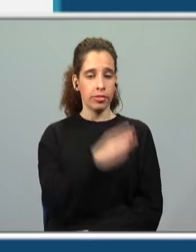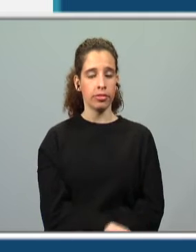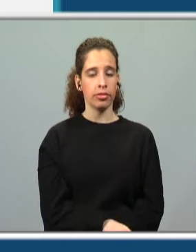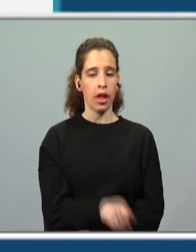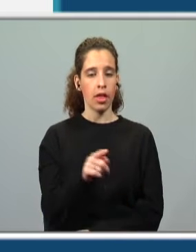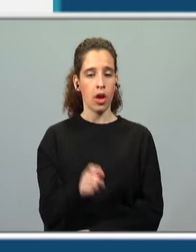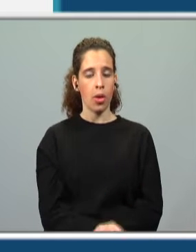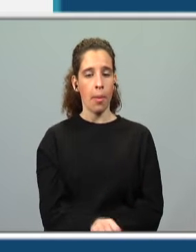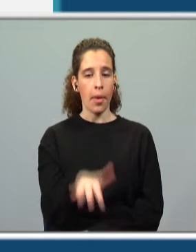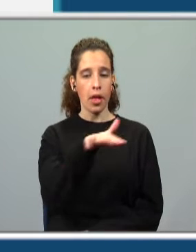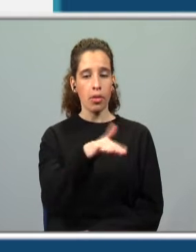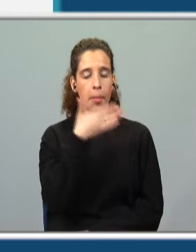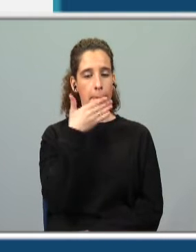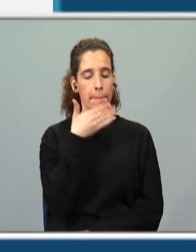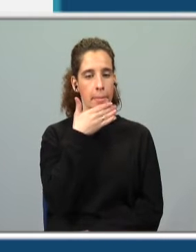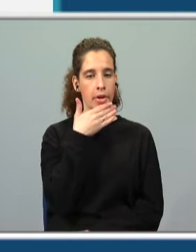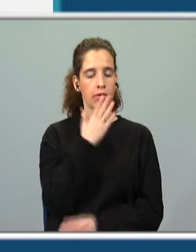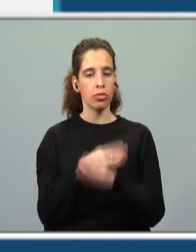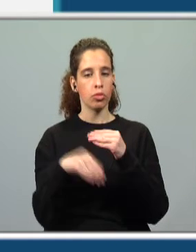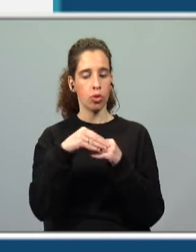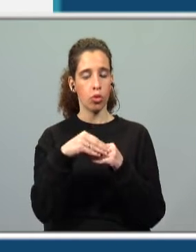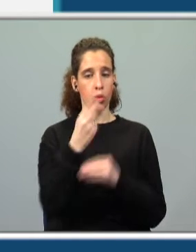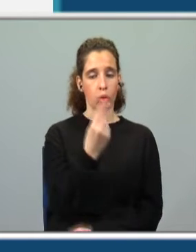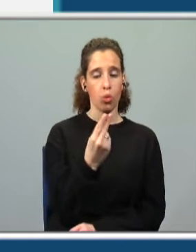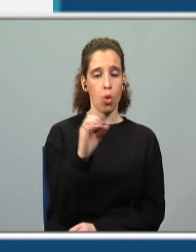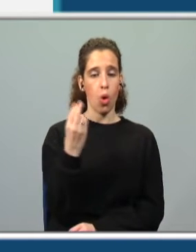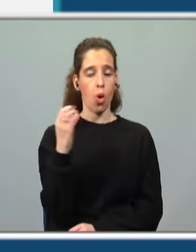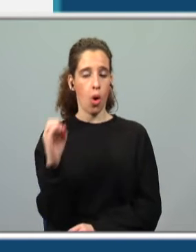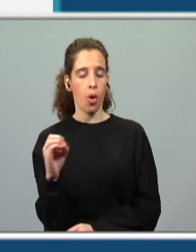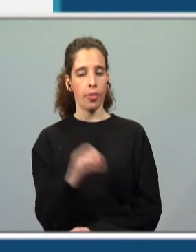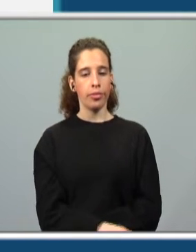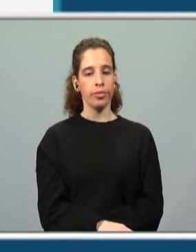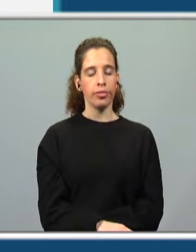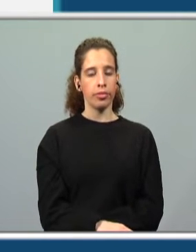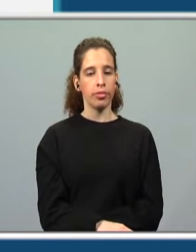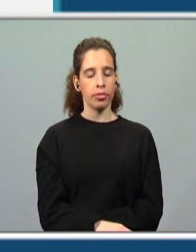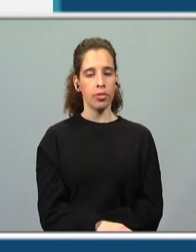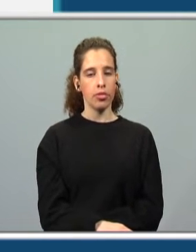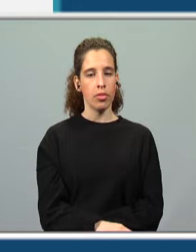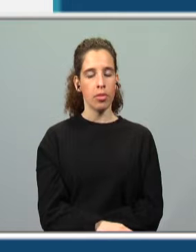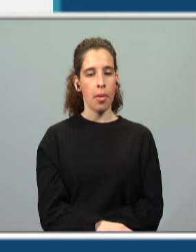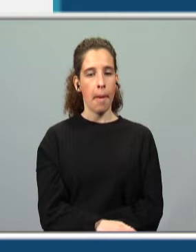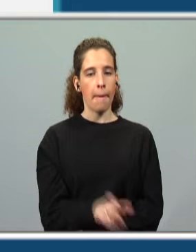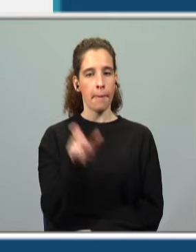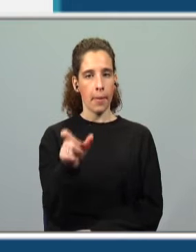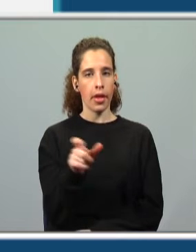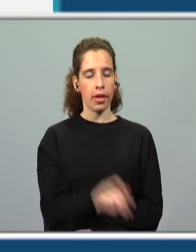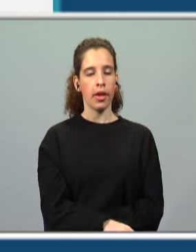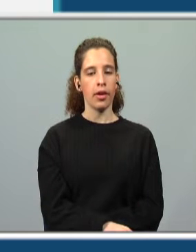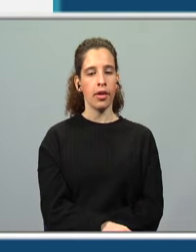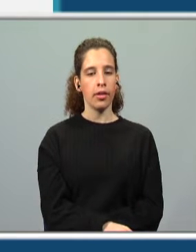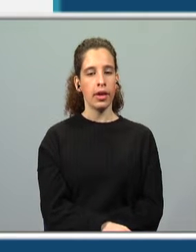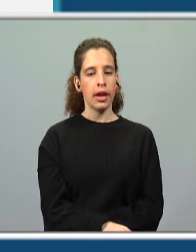está ali um espaço em branco que nós iremos colocar o O ou U e a palavra seria solidão.